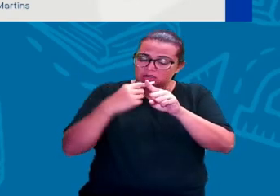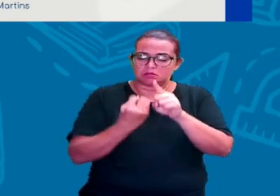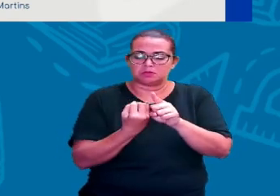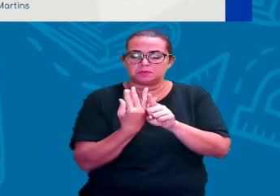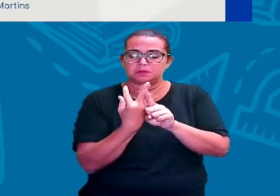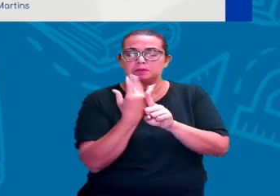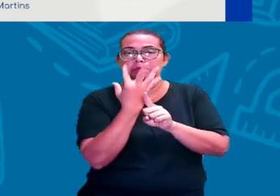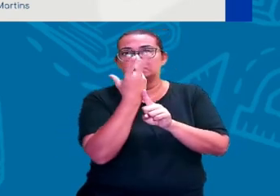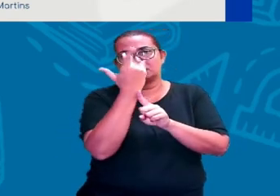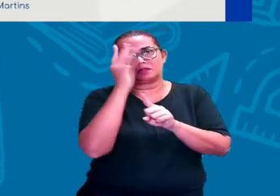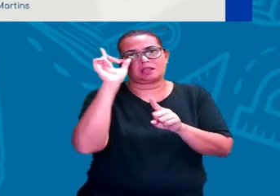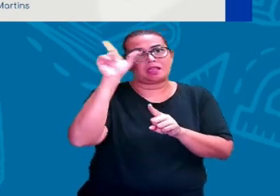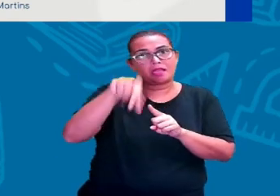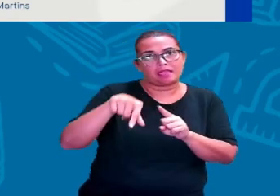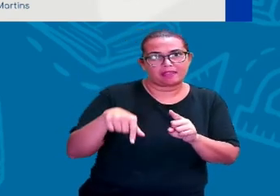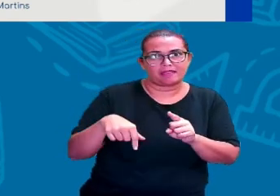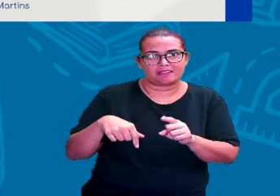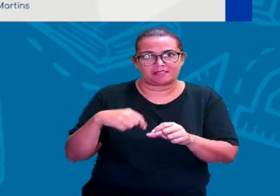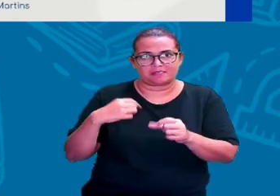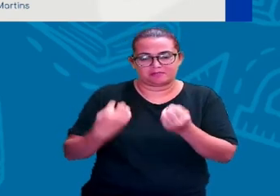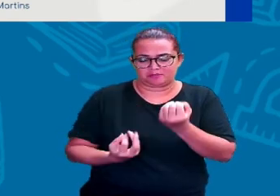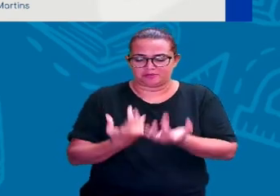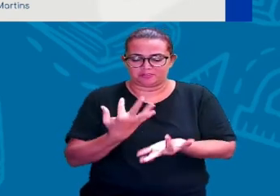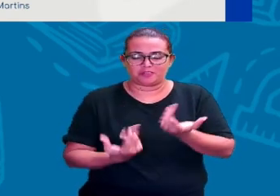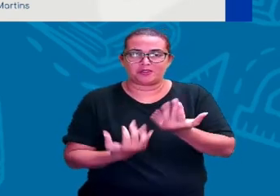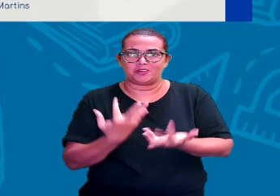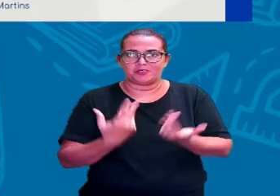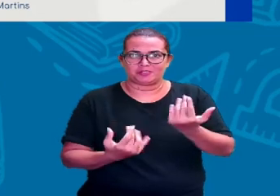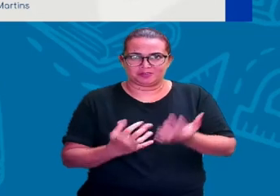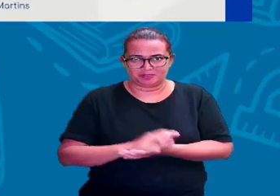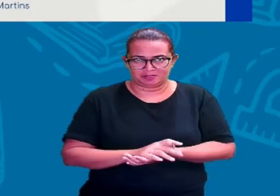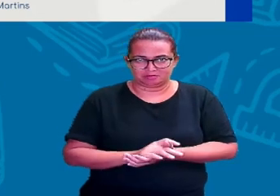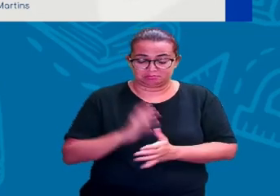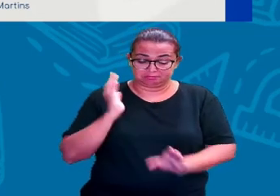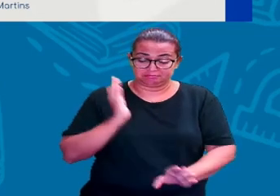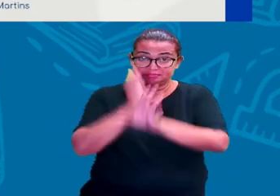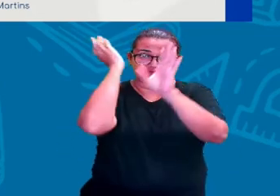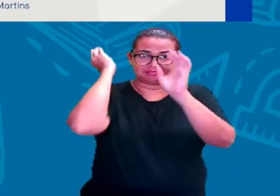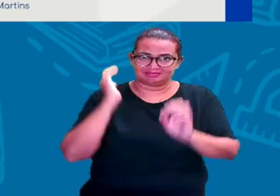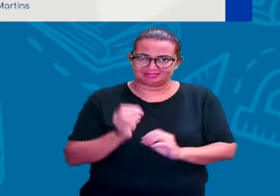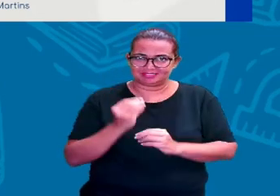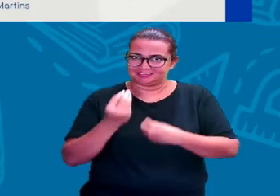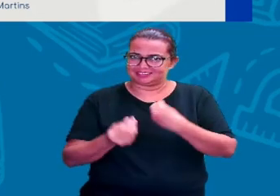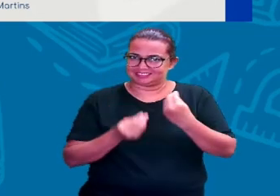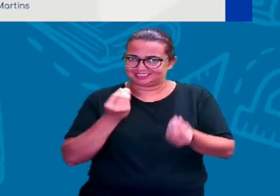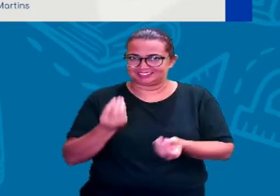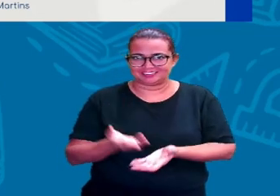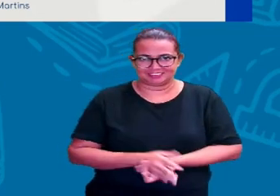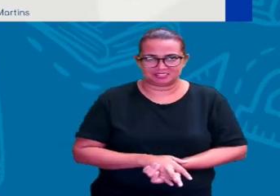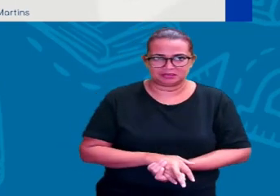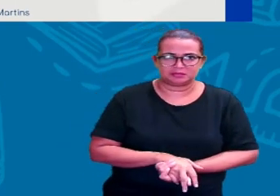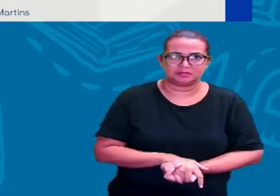a faísca, né? E aí dava o fogo, eles descobriram fogo desse formato.